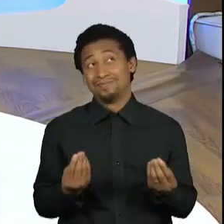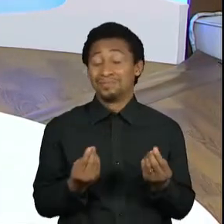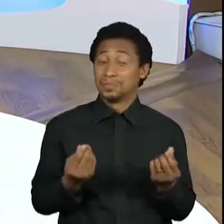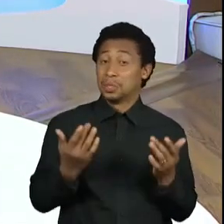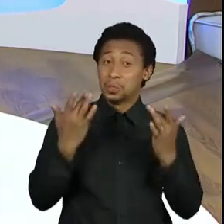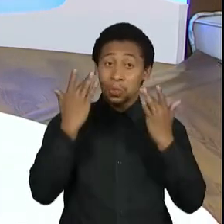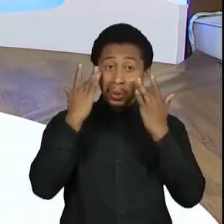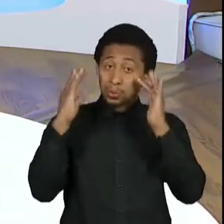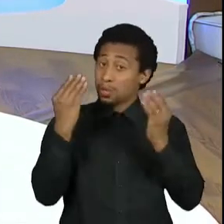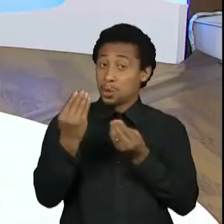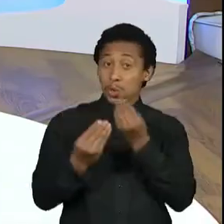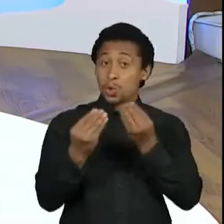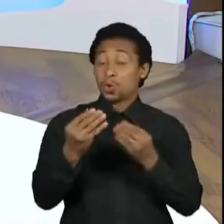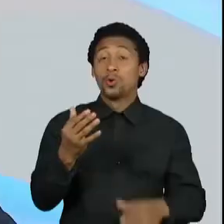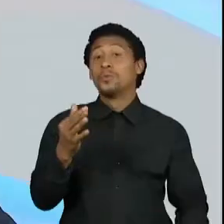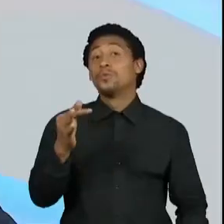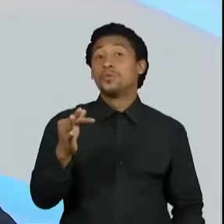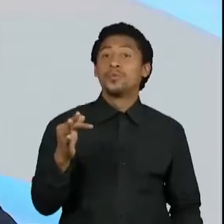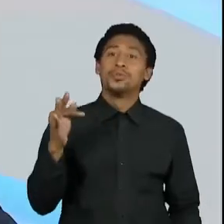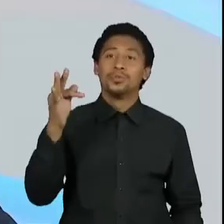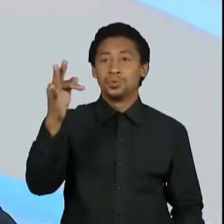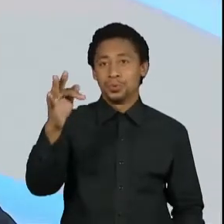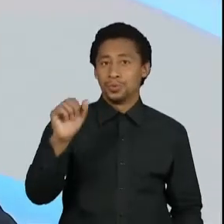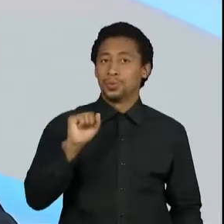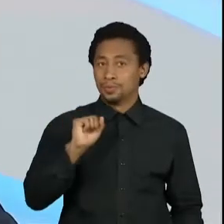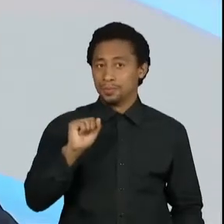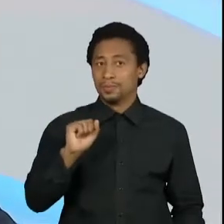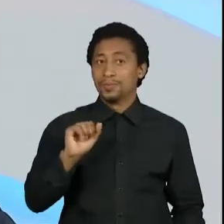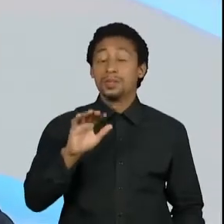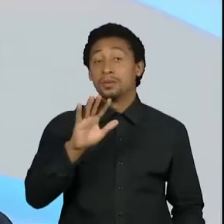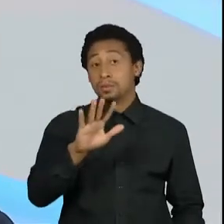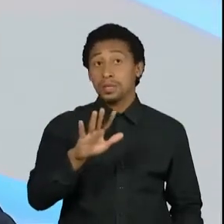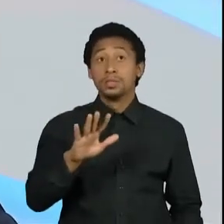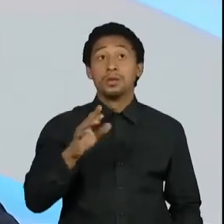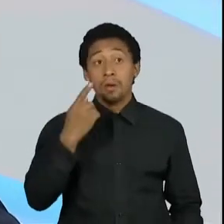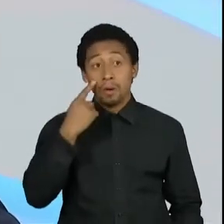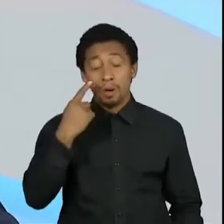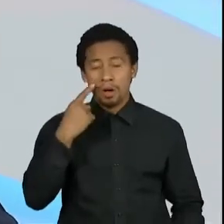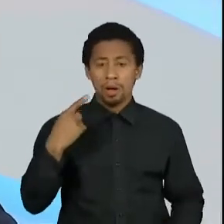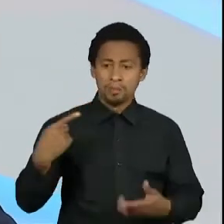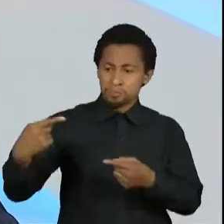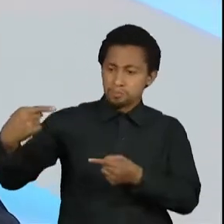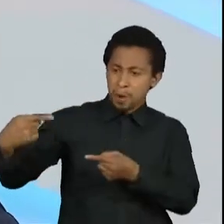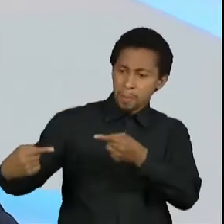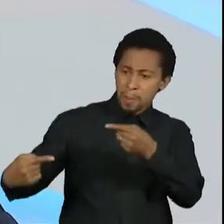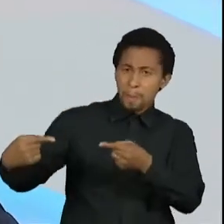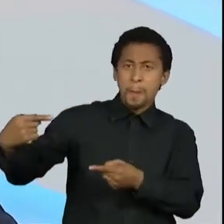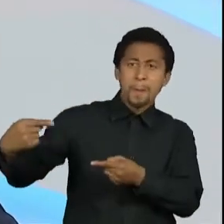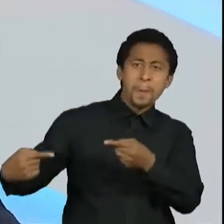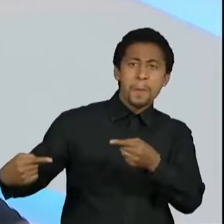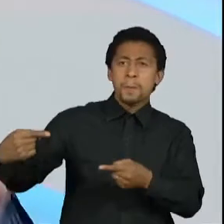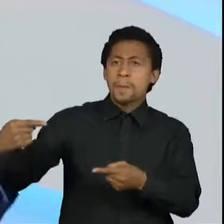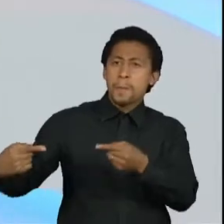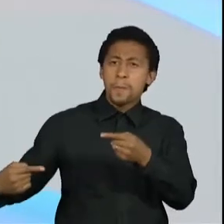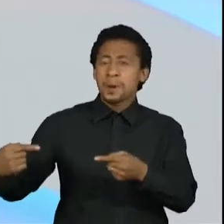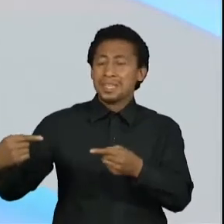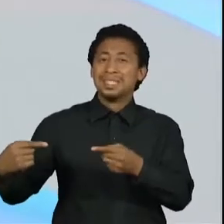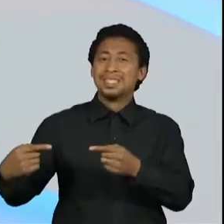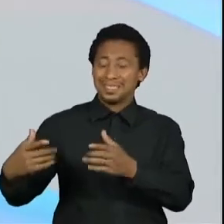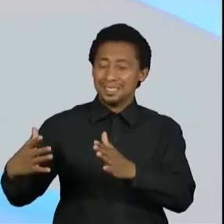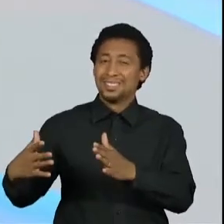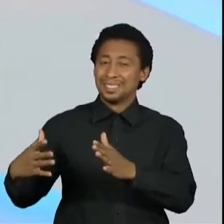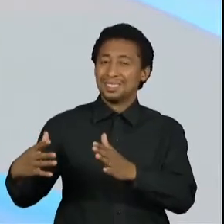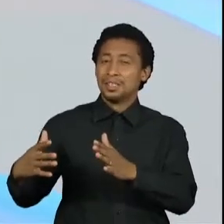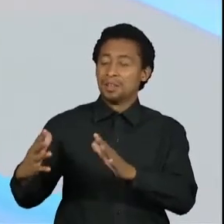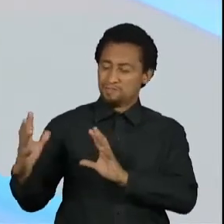futuro, é a capacidade que ele tem de produzir monstruosidades, uma escravidão. Mas, ao mesmo tempo,